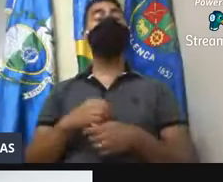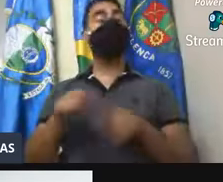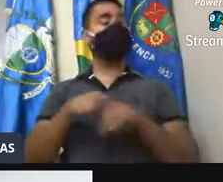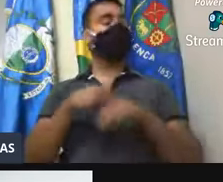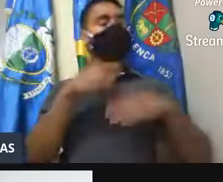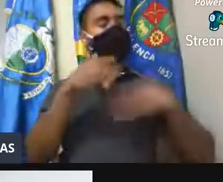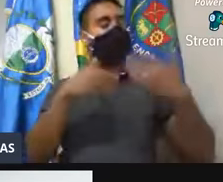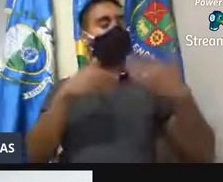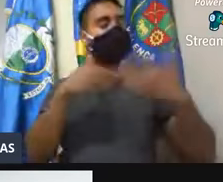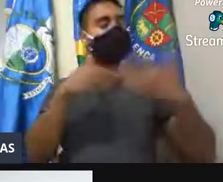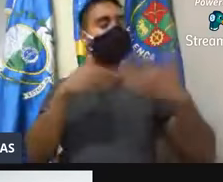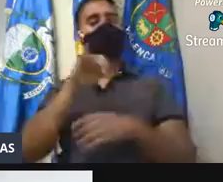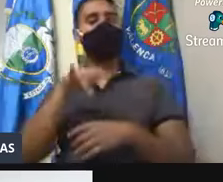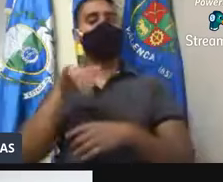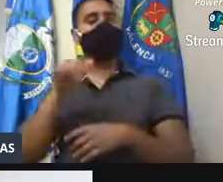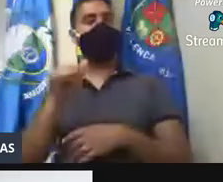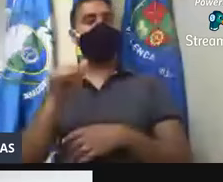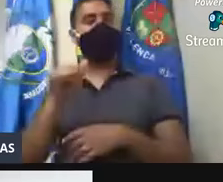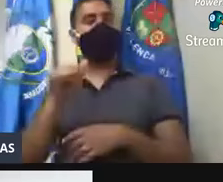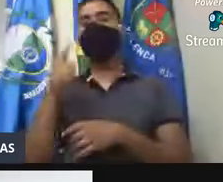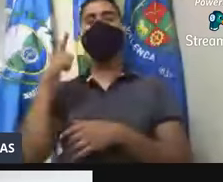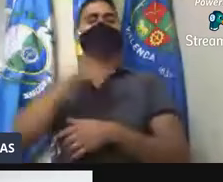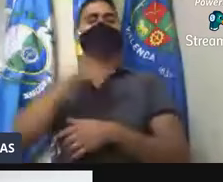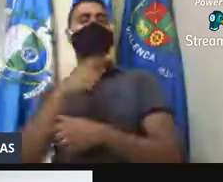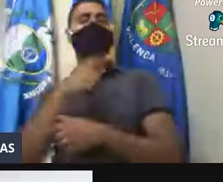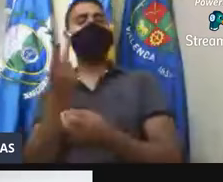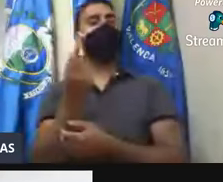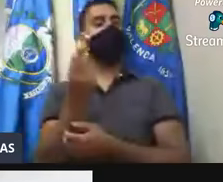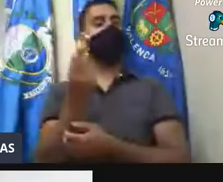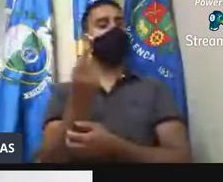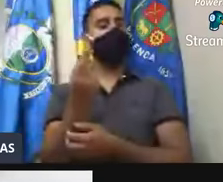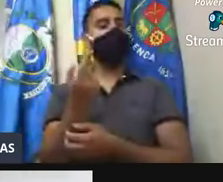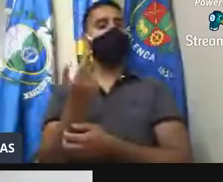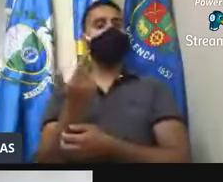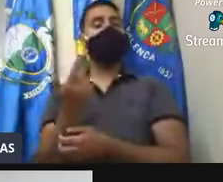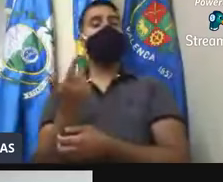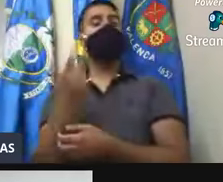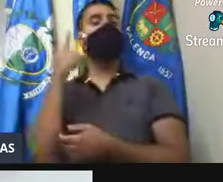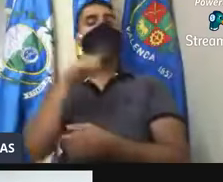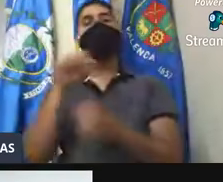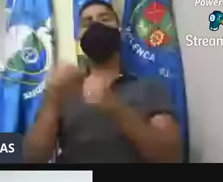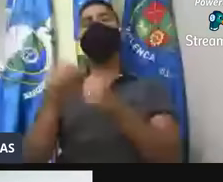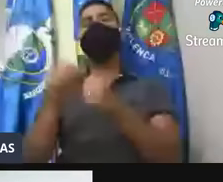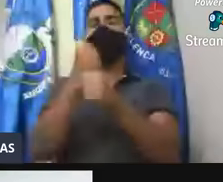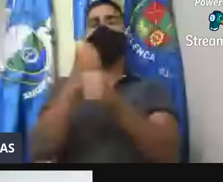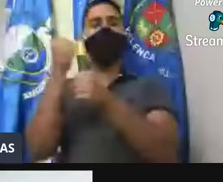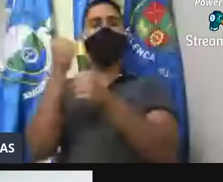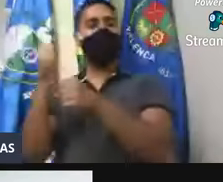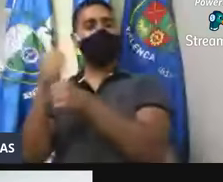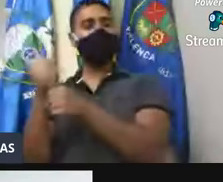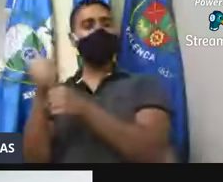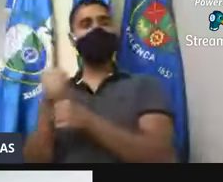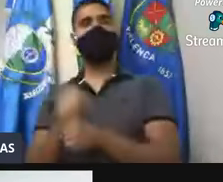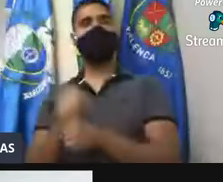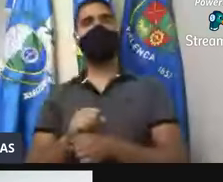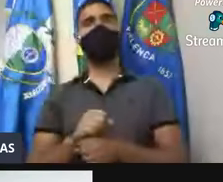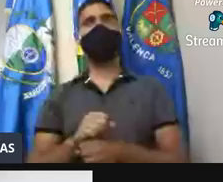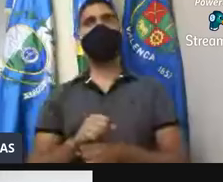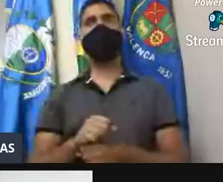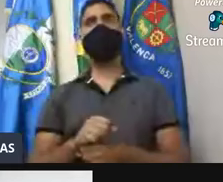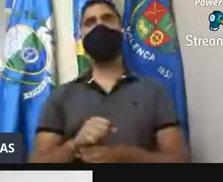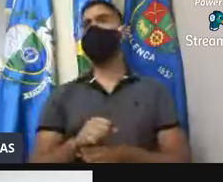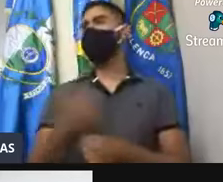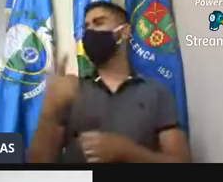INEA, levantar esse recurso para que essa, essa obra aconteça. No mais,